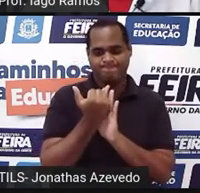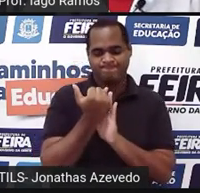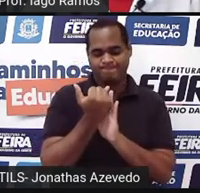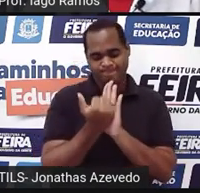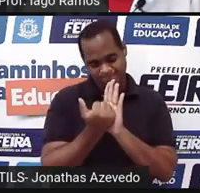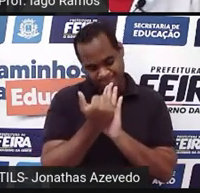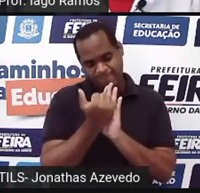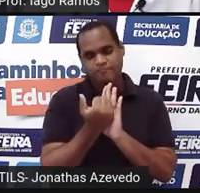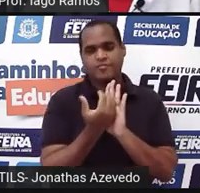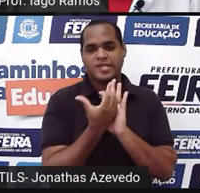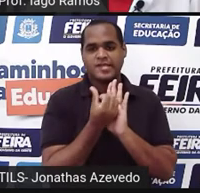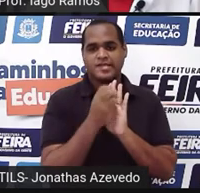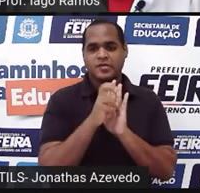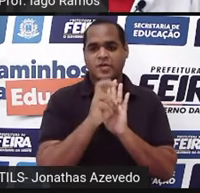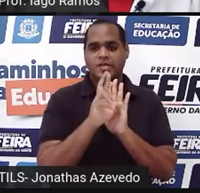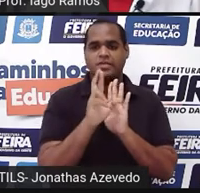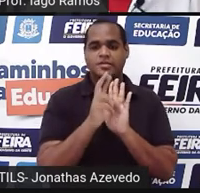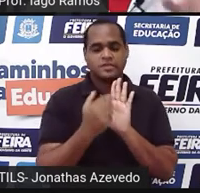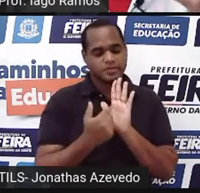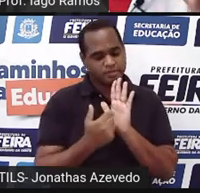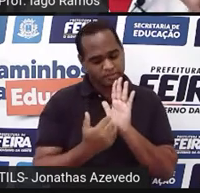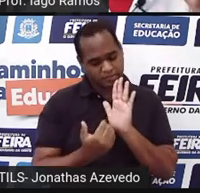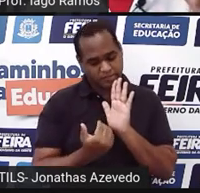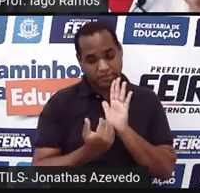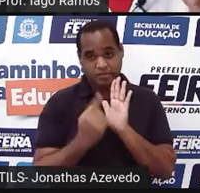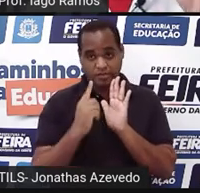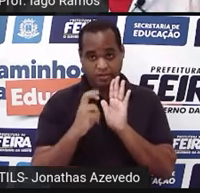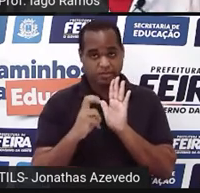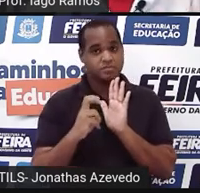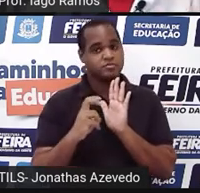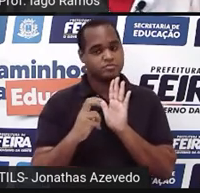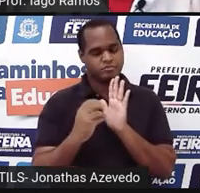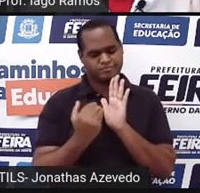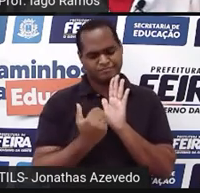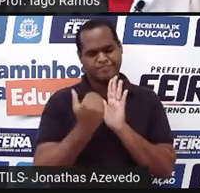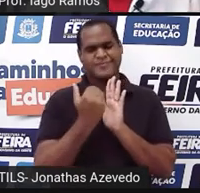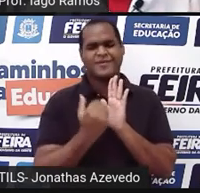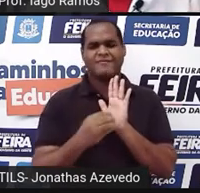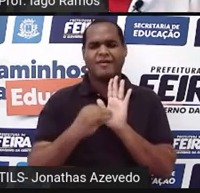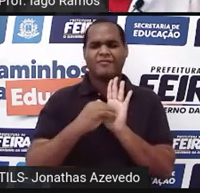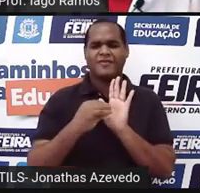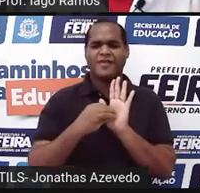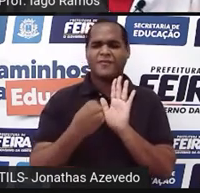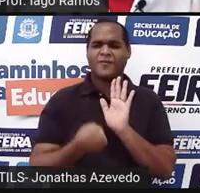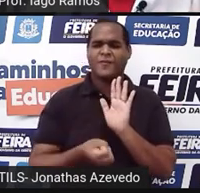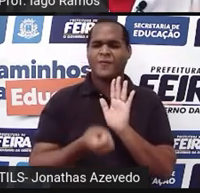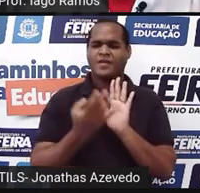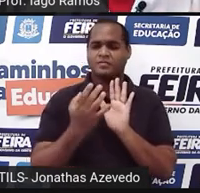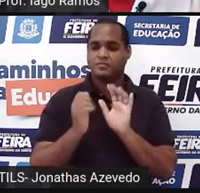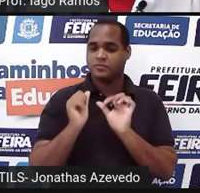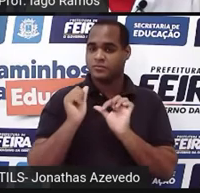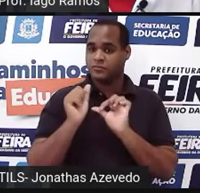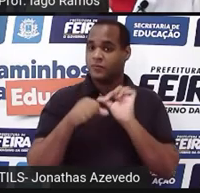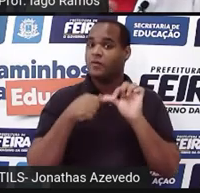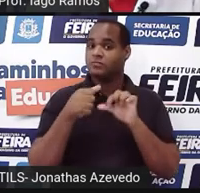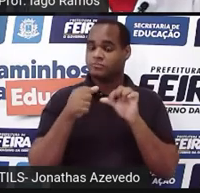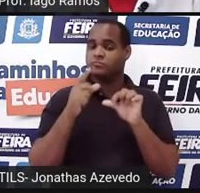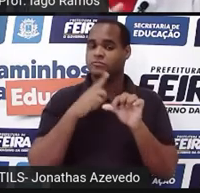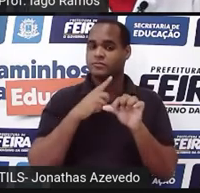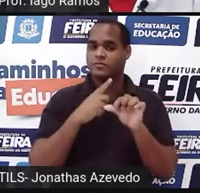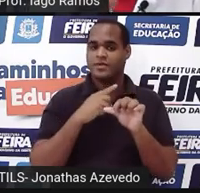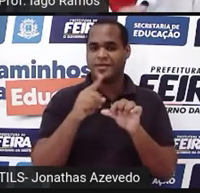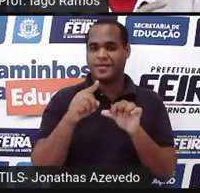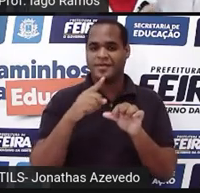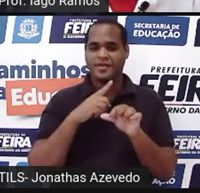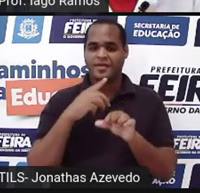quantia de 65 reais? Percebe que a continha a ser feita vai mudar? Então, vou te dar